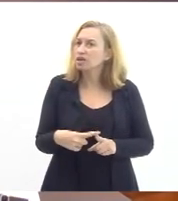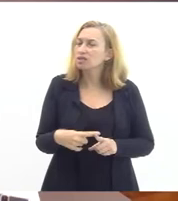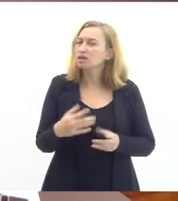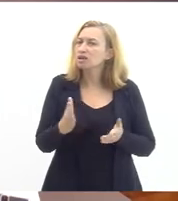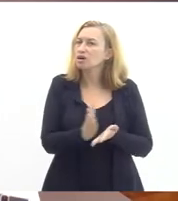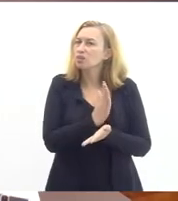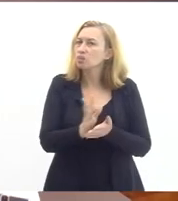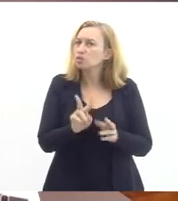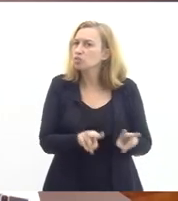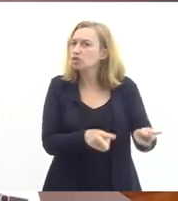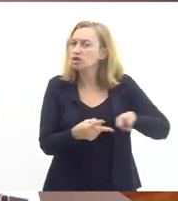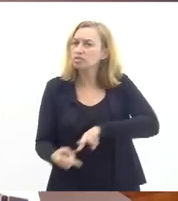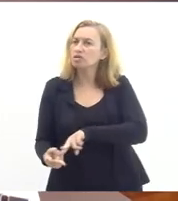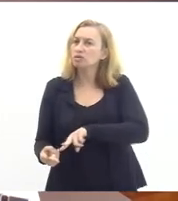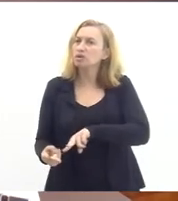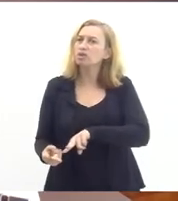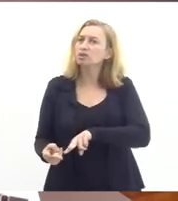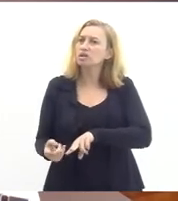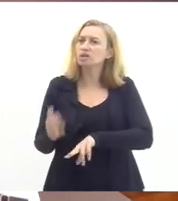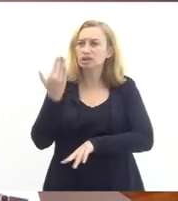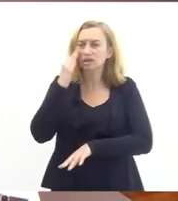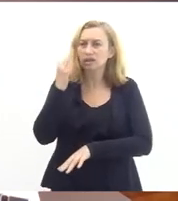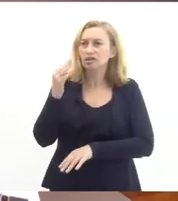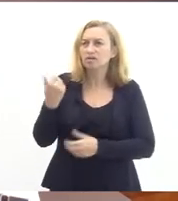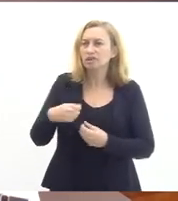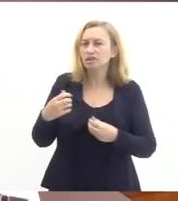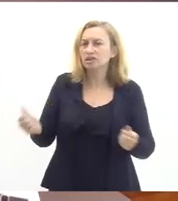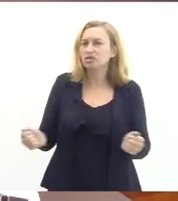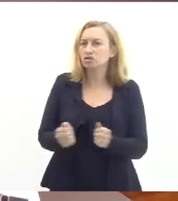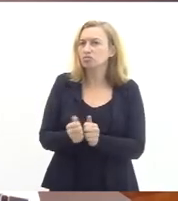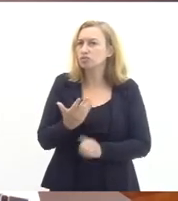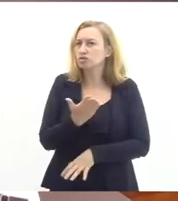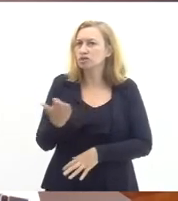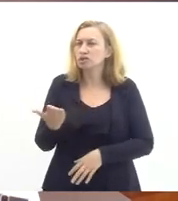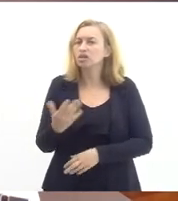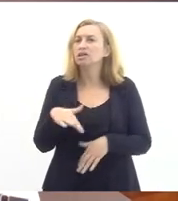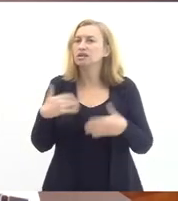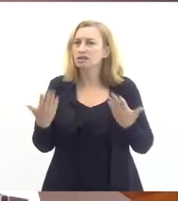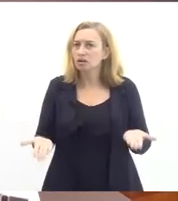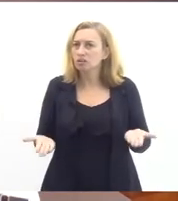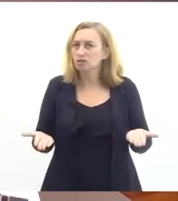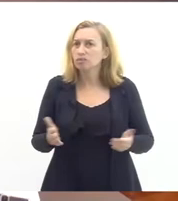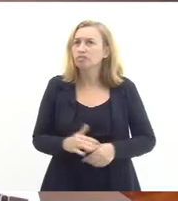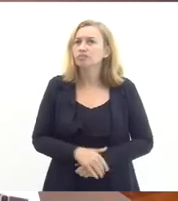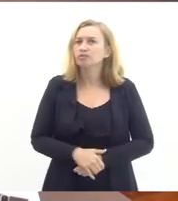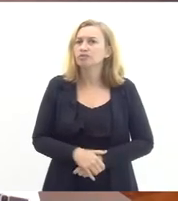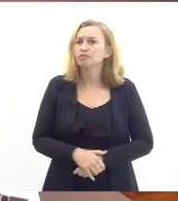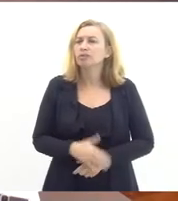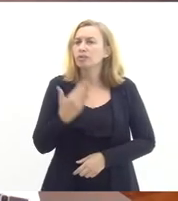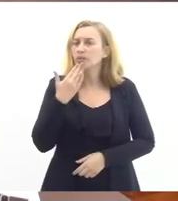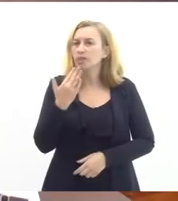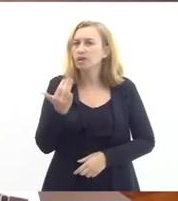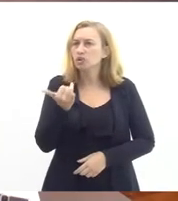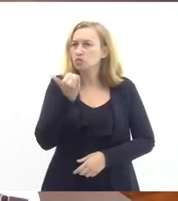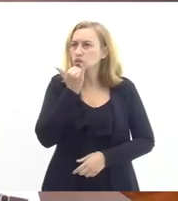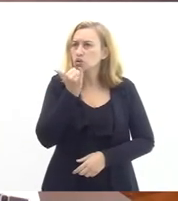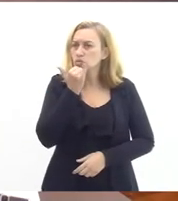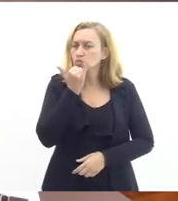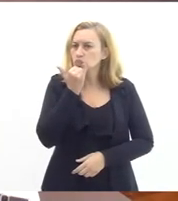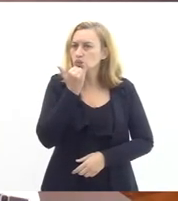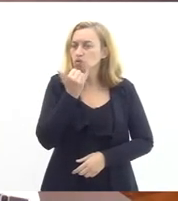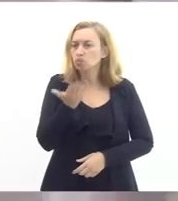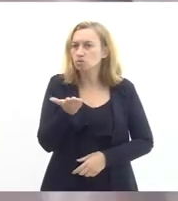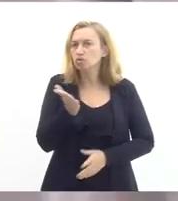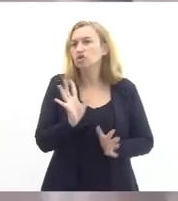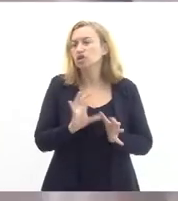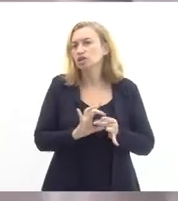encaminhamentos que a gente entende que talvez tenha que envolver vocês então só peço desculpa e justifico o que deixei